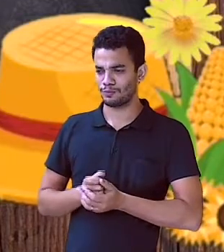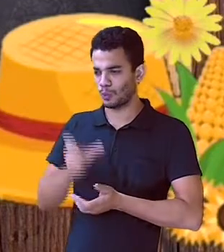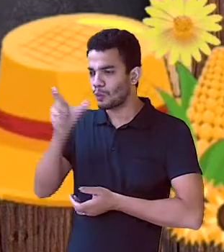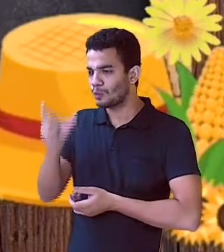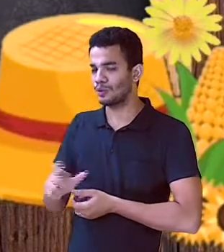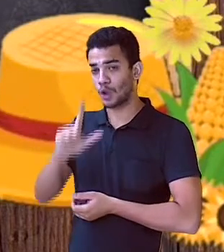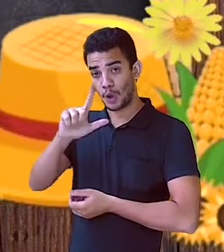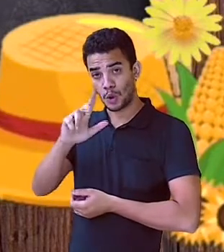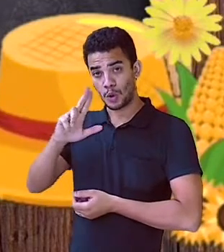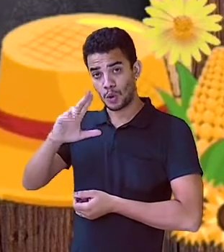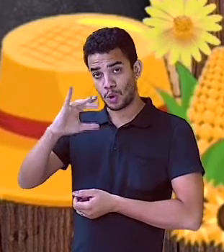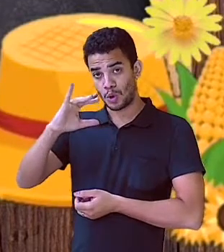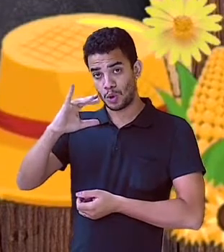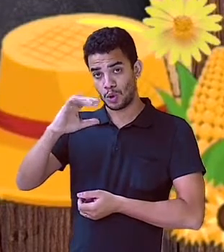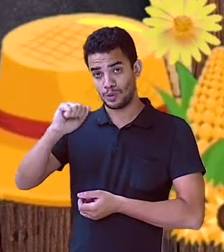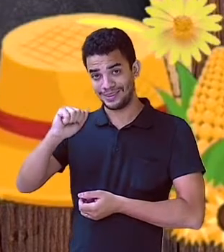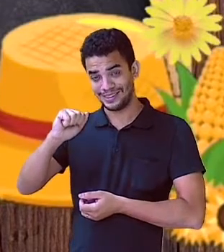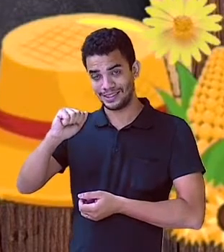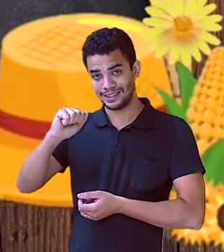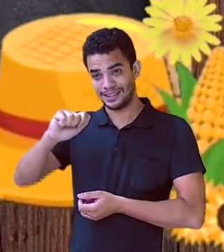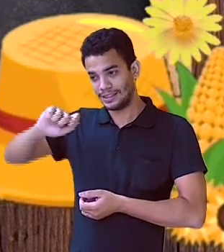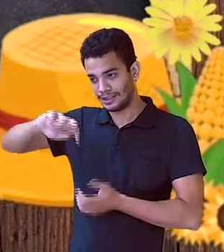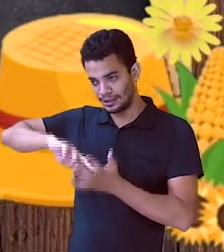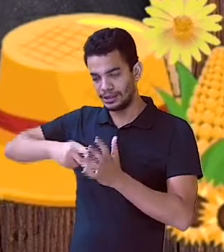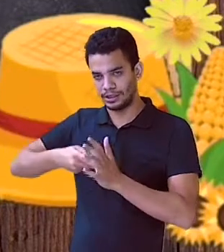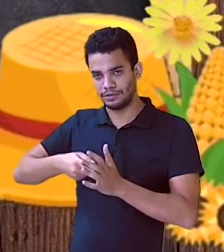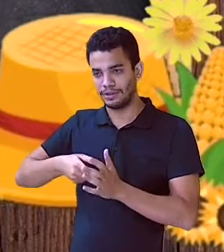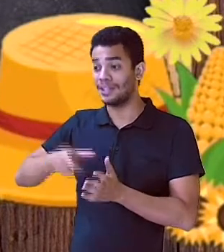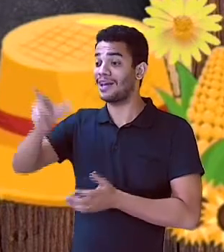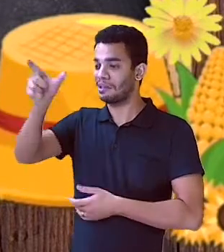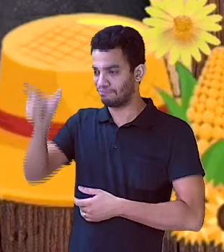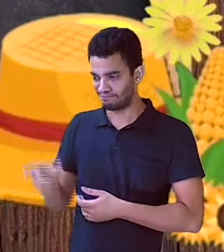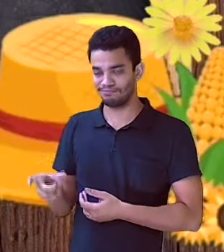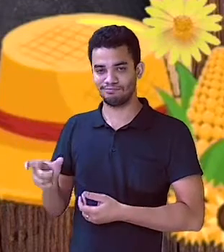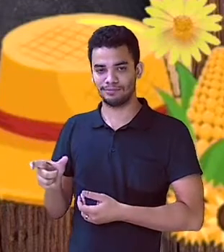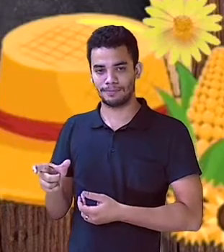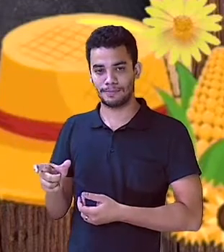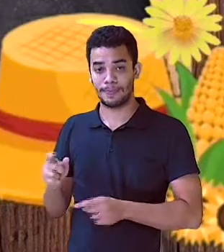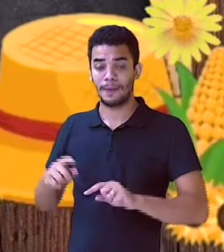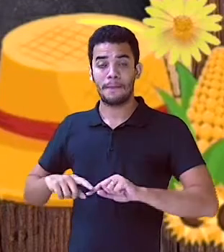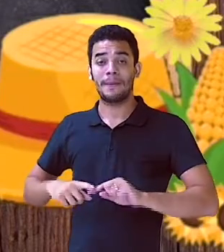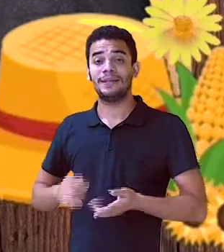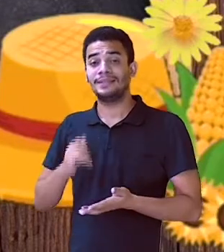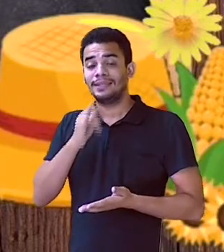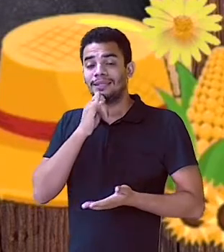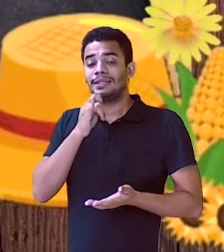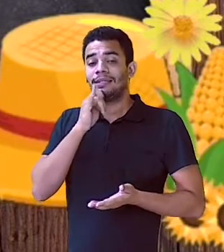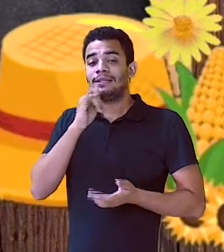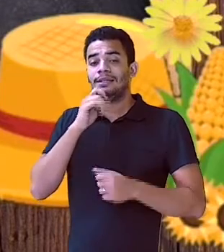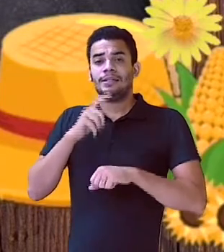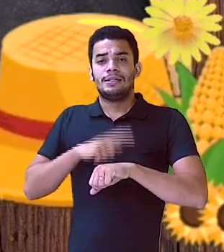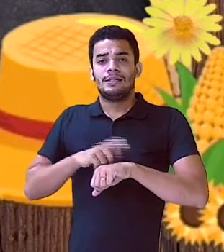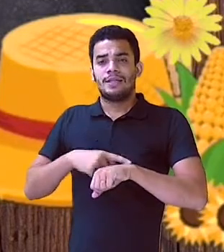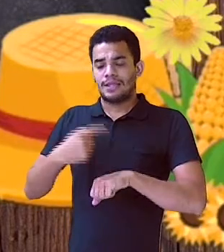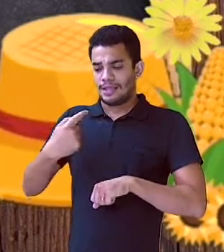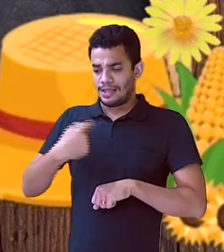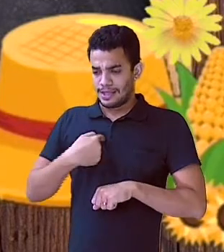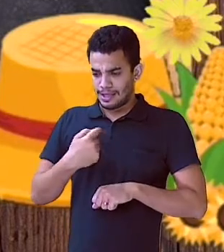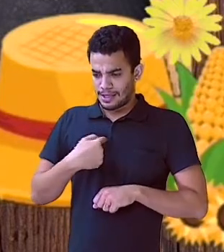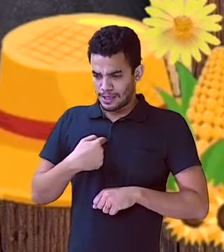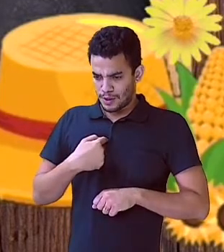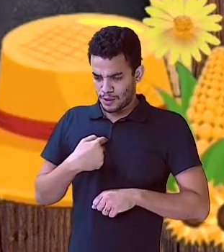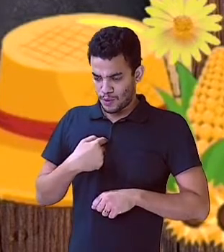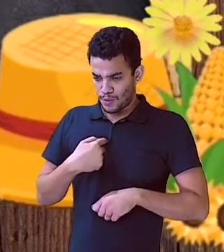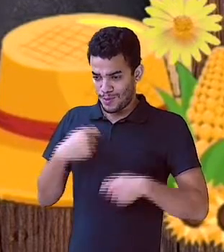Lúcia. Para você entender o seguinte, que quando eu preciso descobrir o sujeito, eu devo fazer a